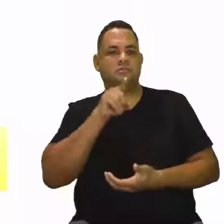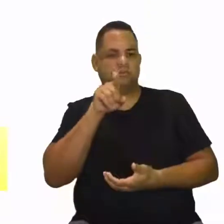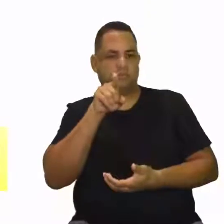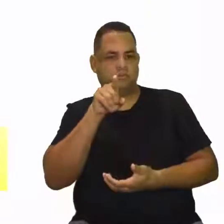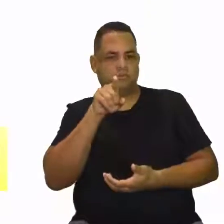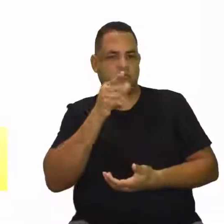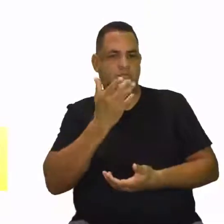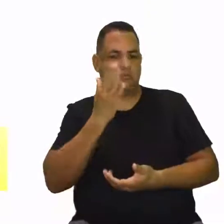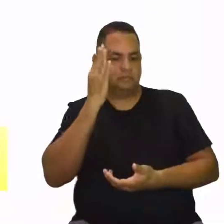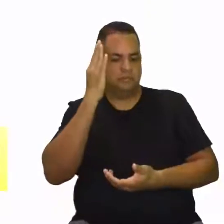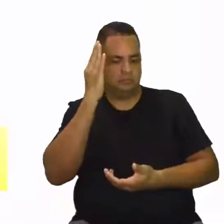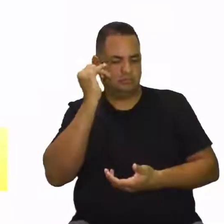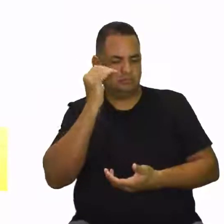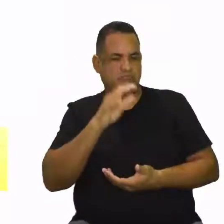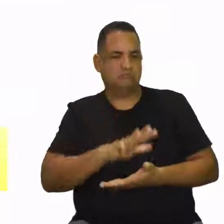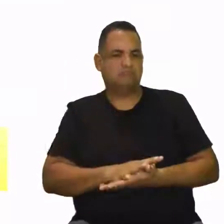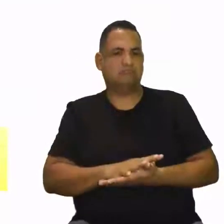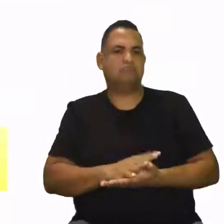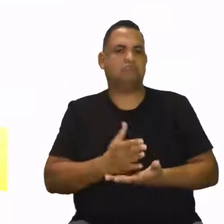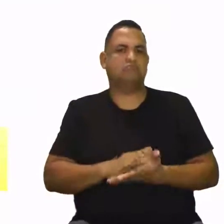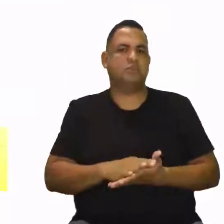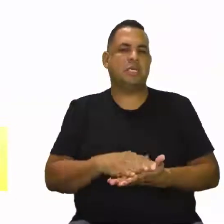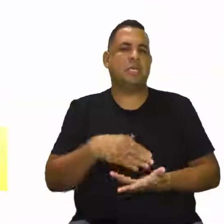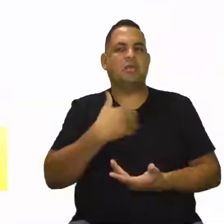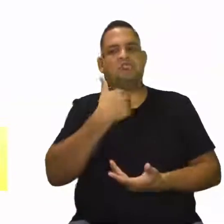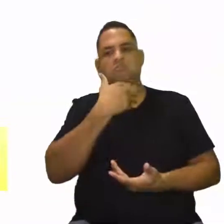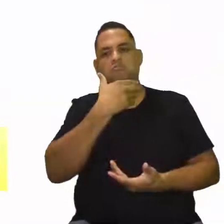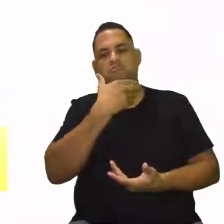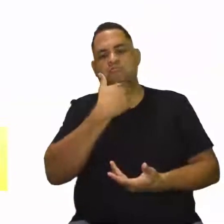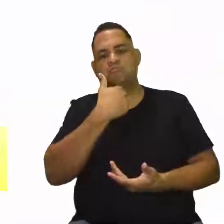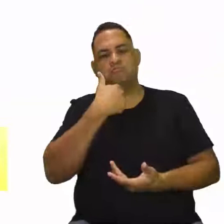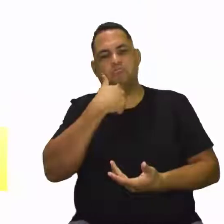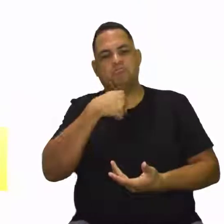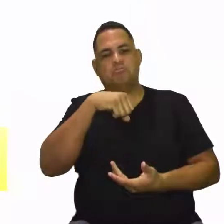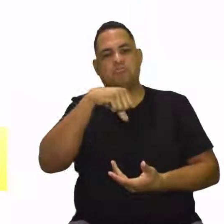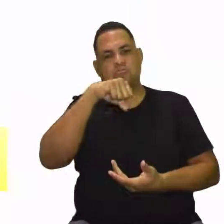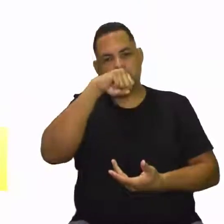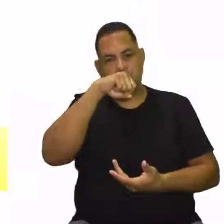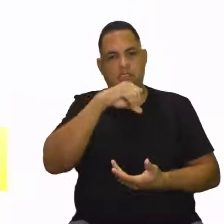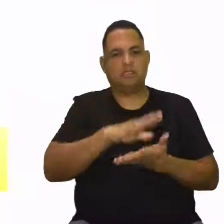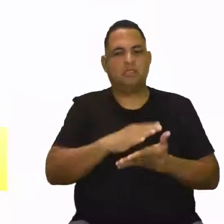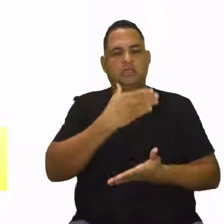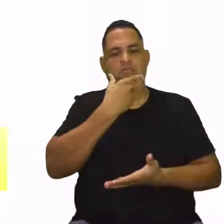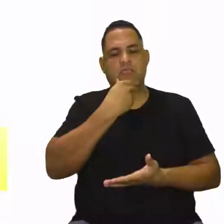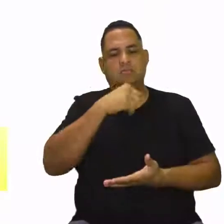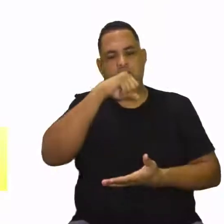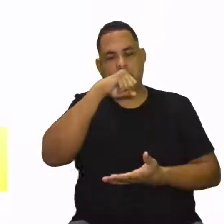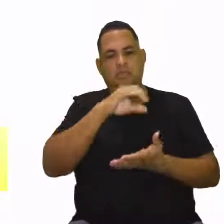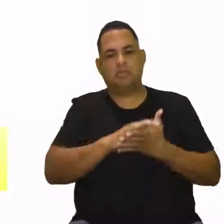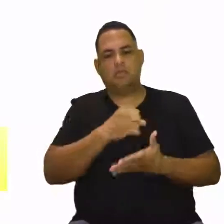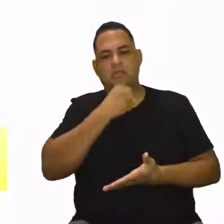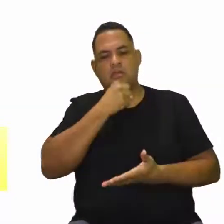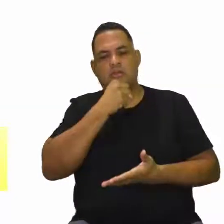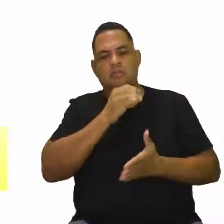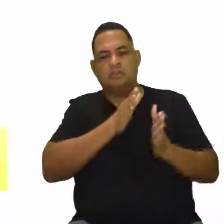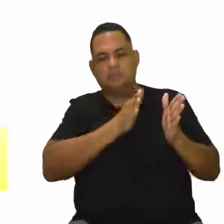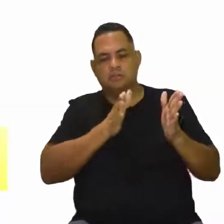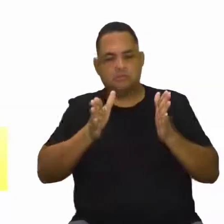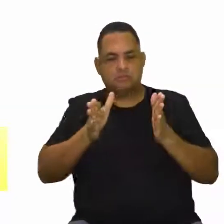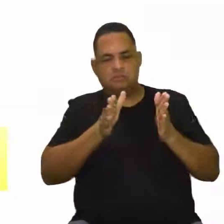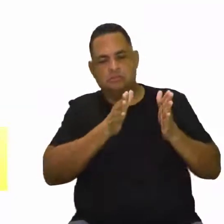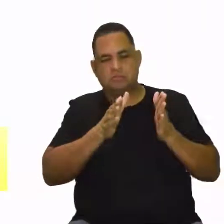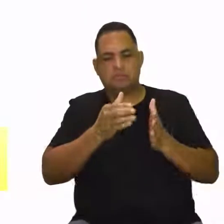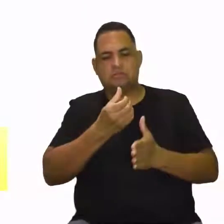certeza, deve ter algum parente, uma mãe, um pai, uma avô, né? Uma pessoa que já está aí nessa fase aí